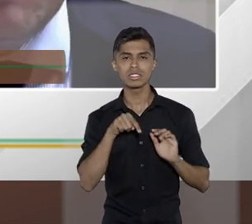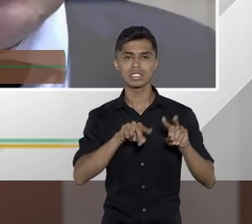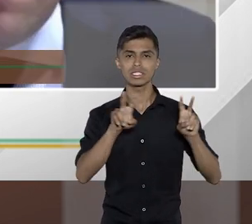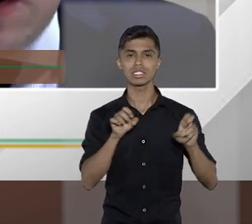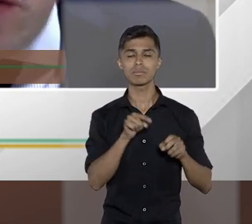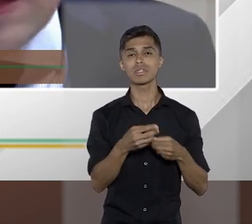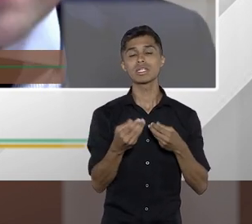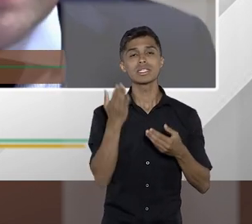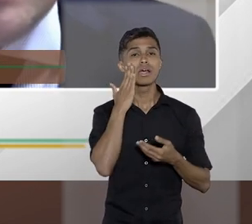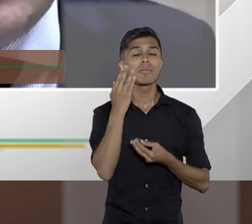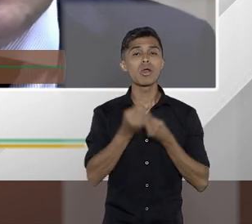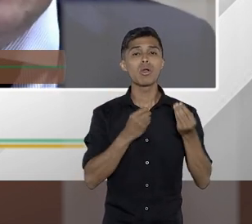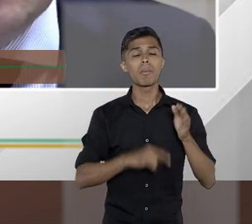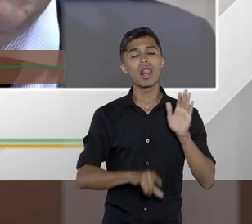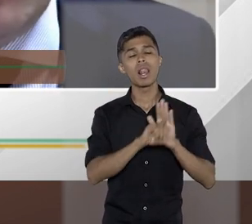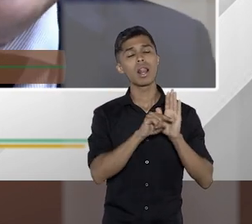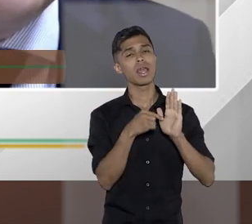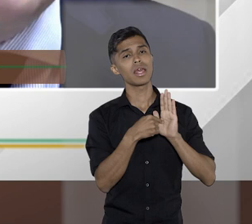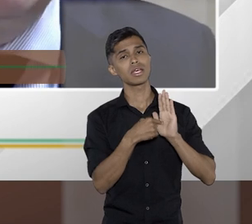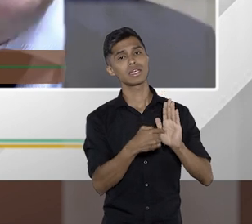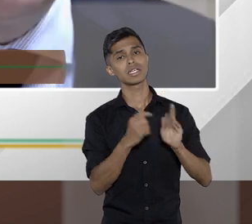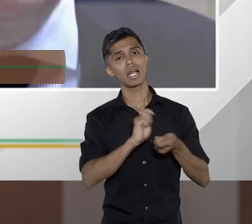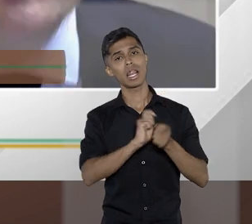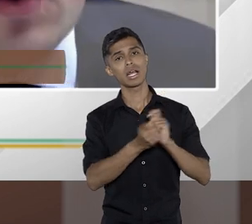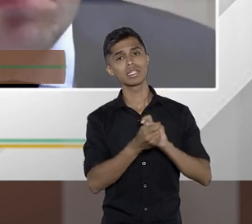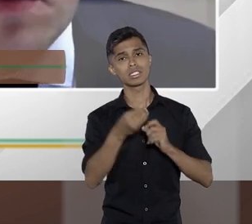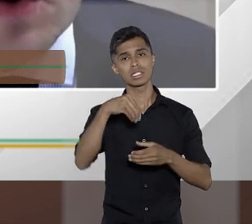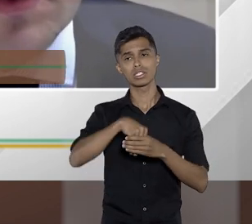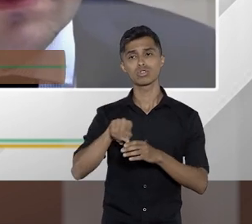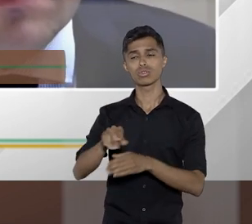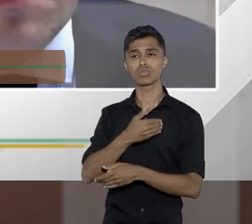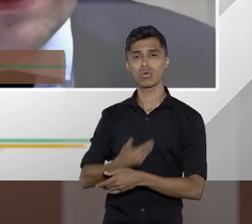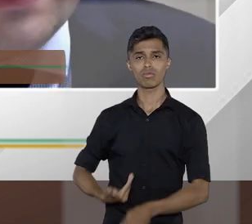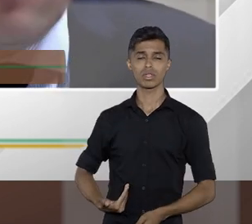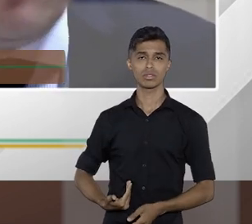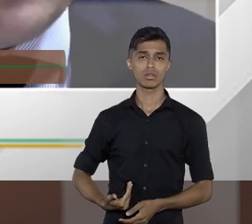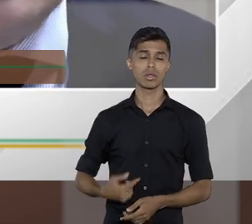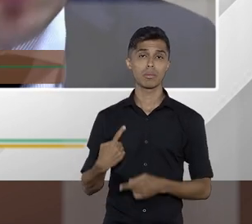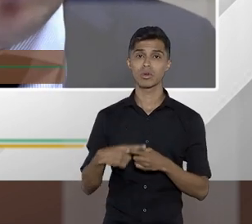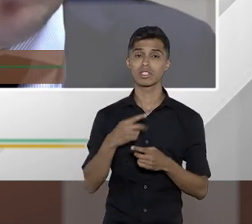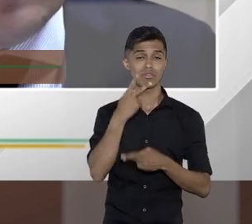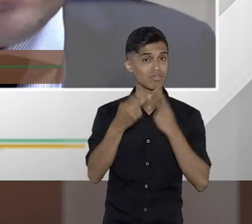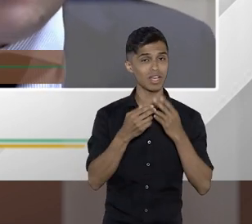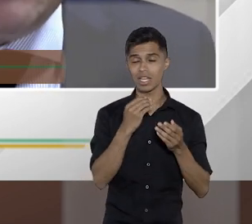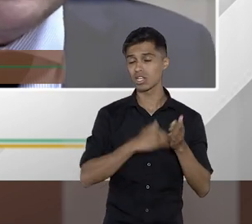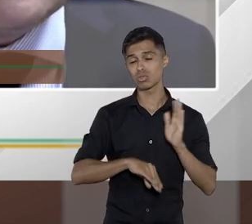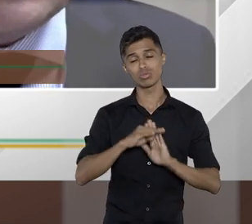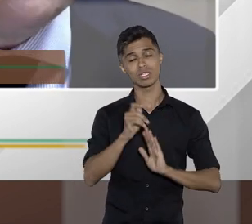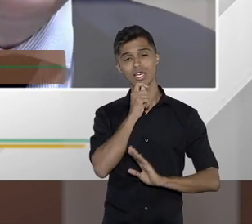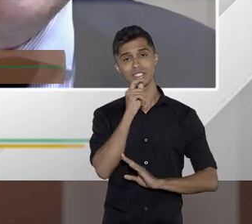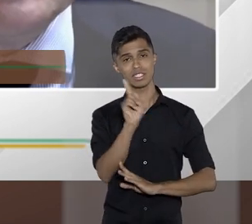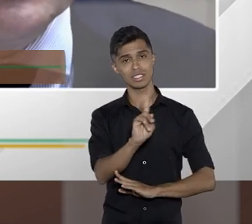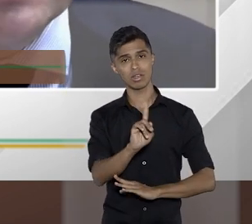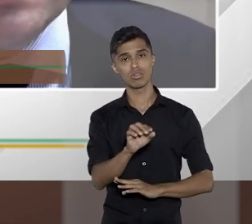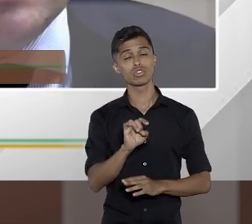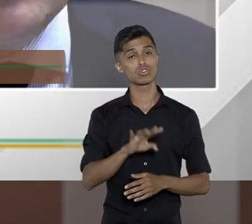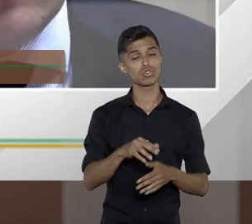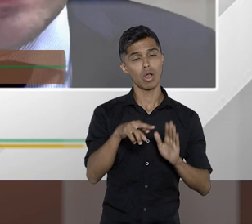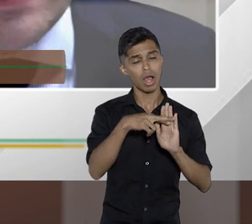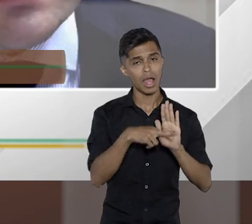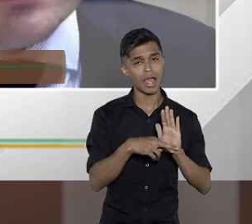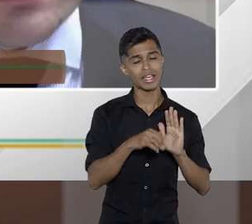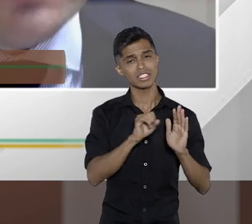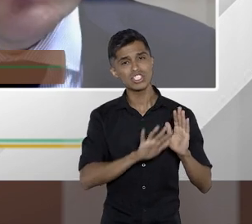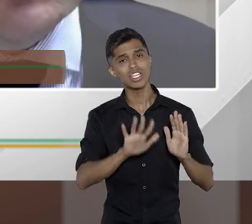isso para saber como que essa lei pode ser adaptada no setor público porque ela não fala tudo ela apenas dá diretrizes